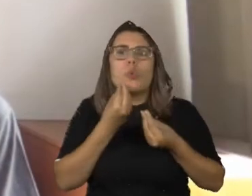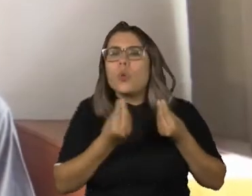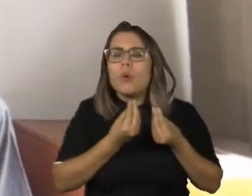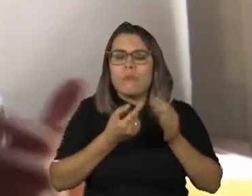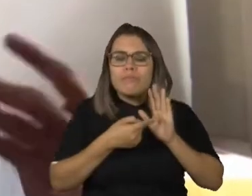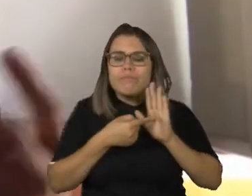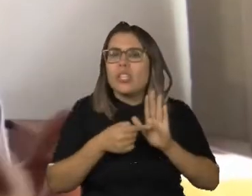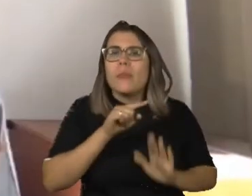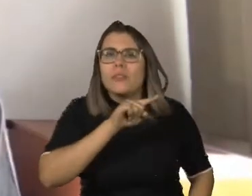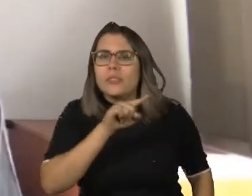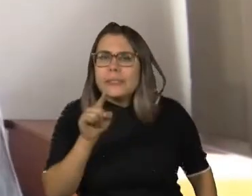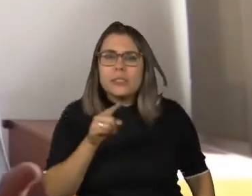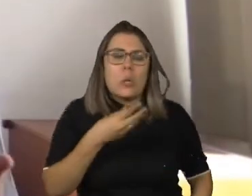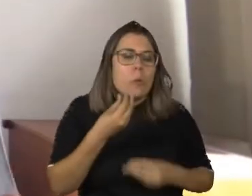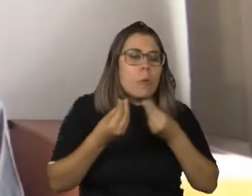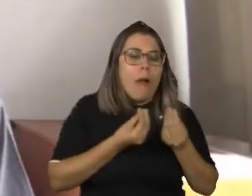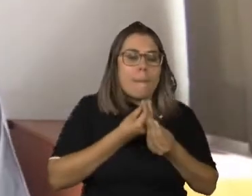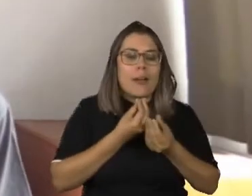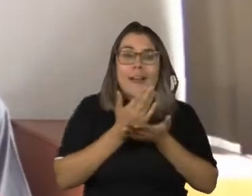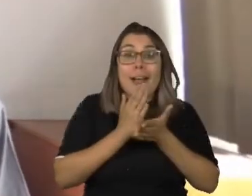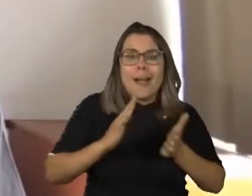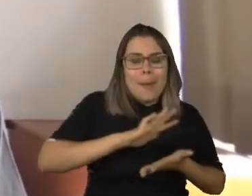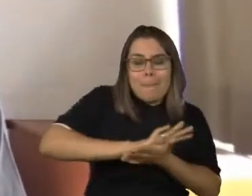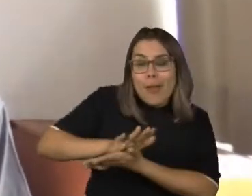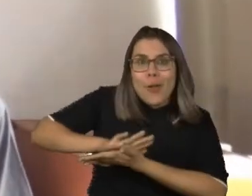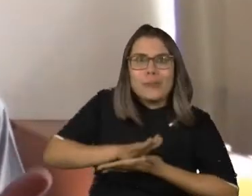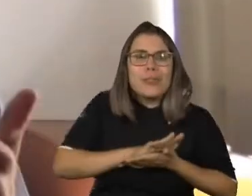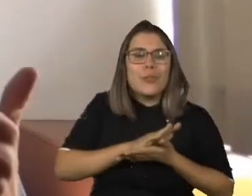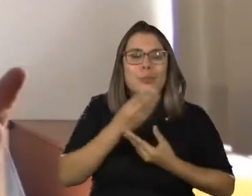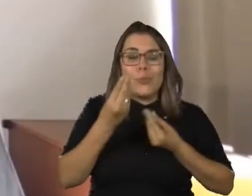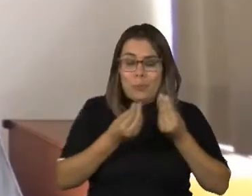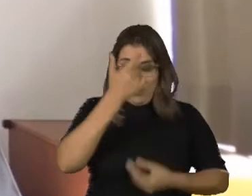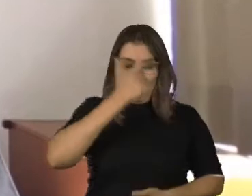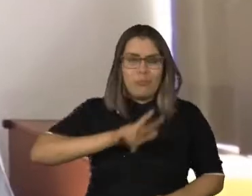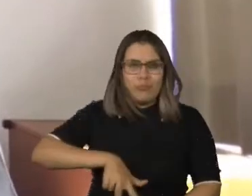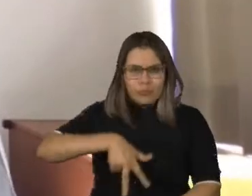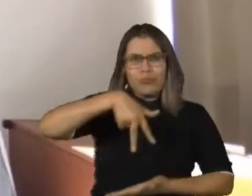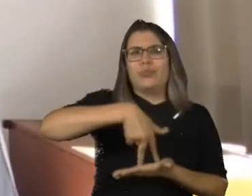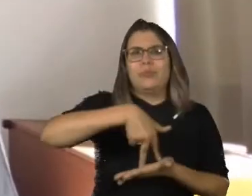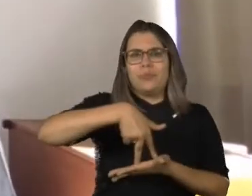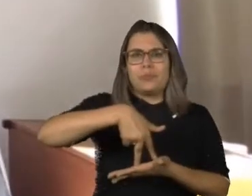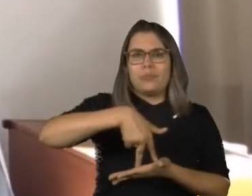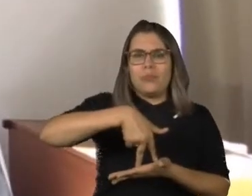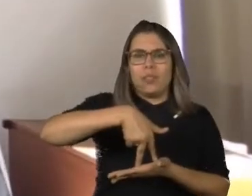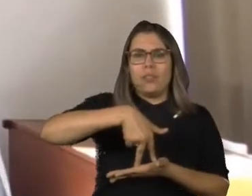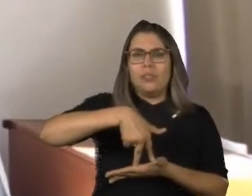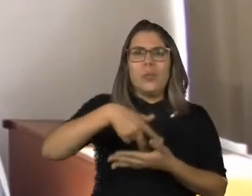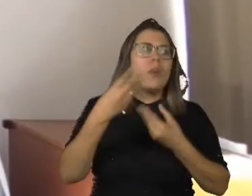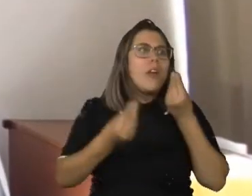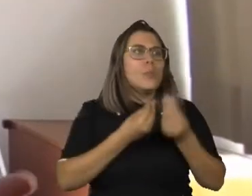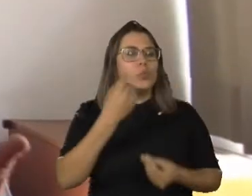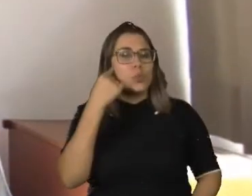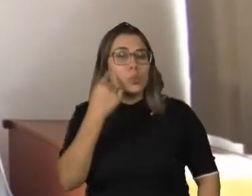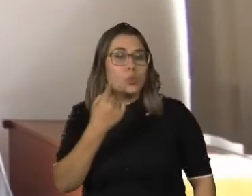o futuro anticapacista é esse em que eu e o outro colega de turma, que era surdo, oralizado,